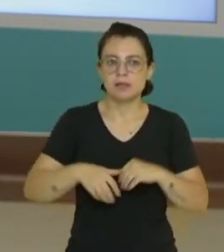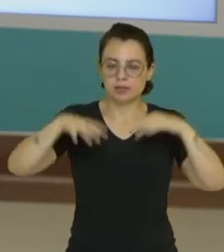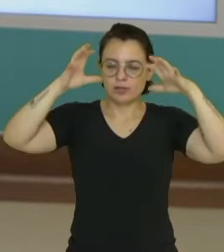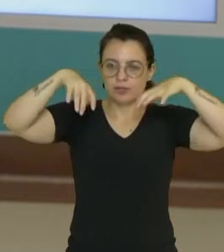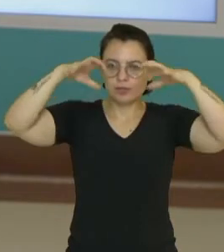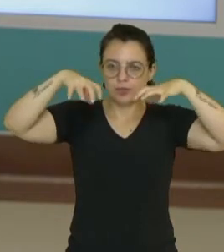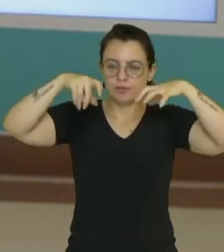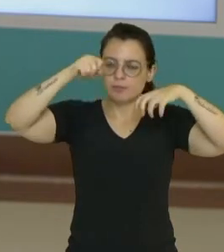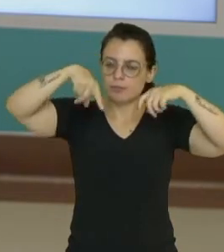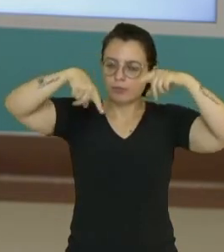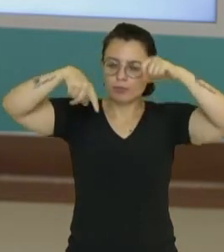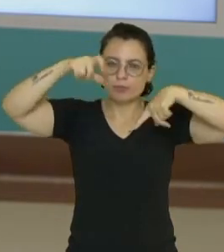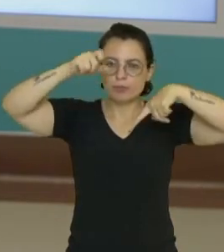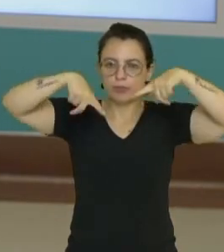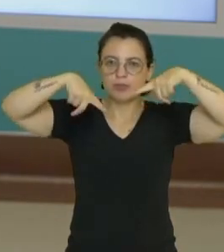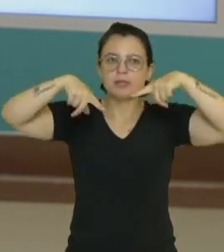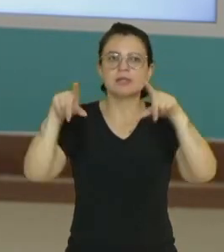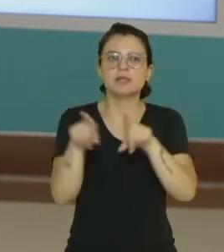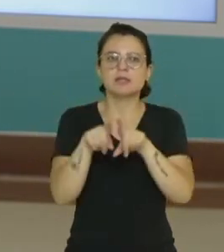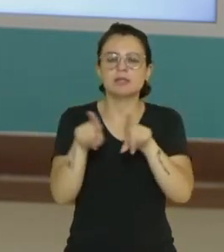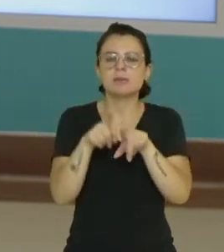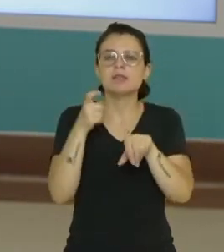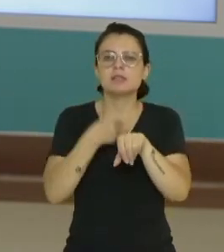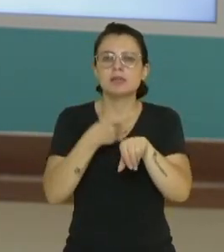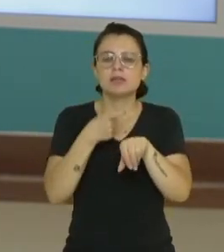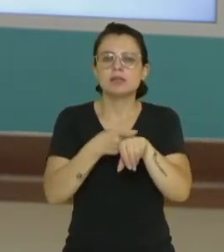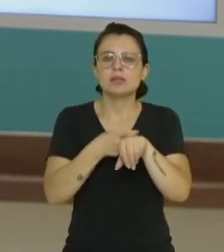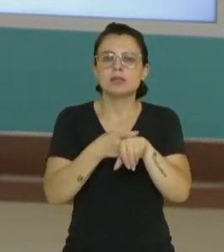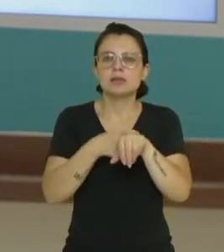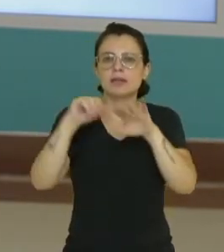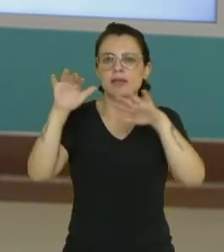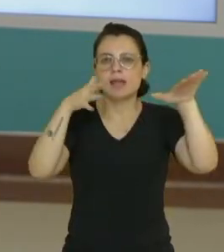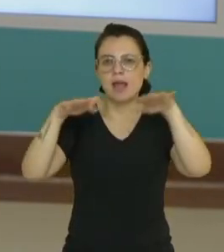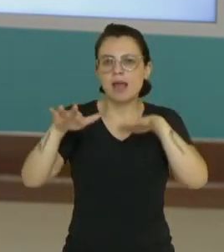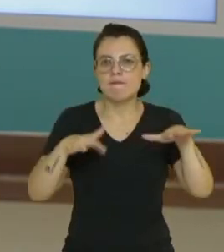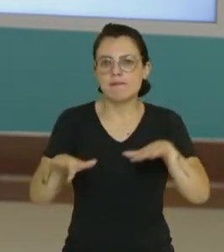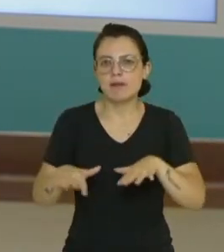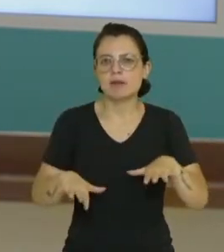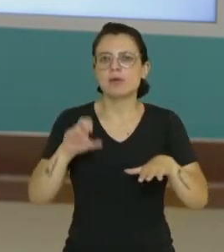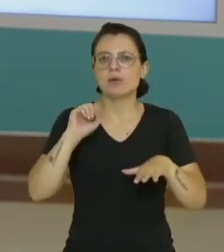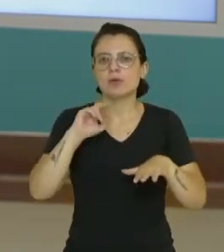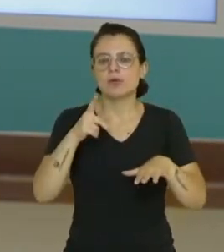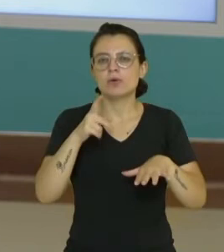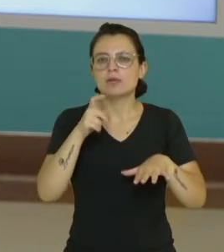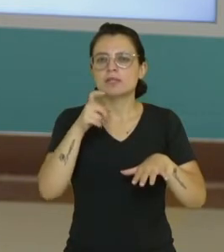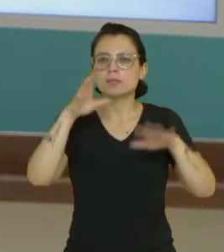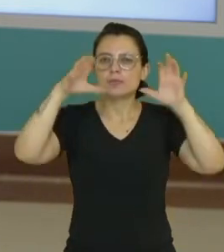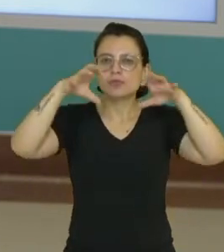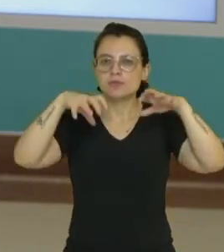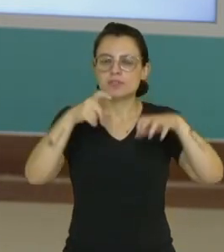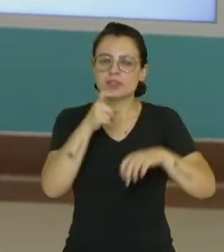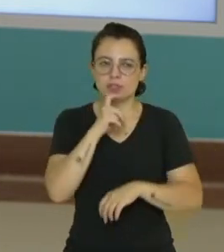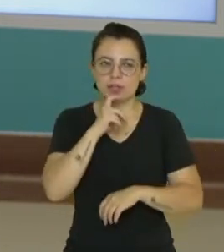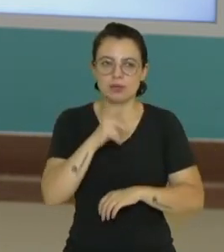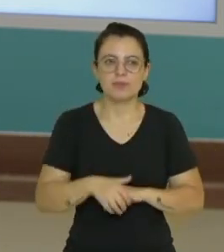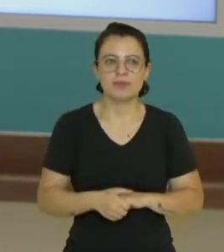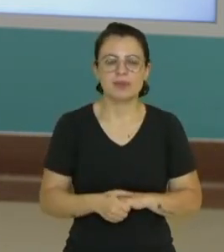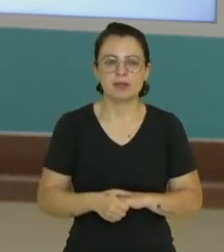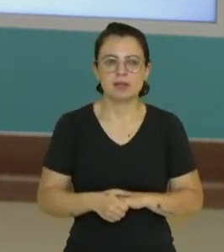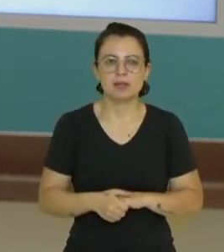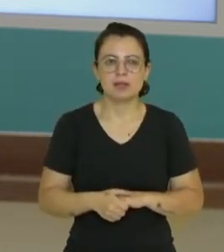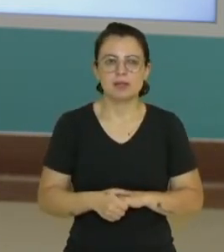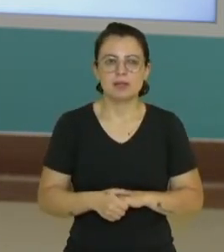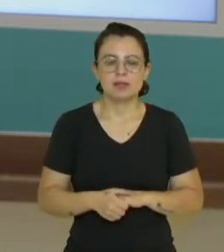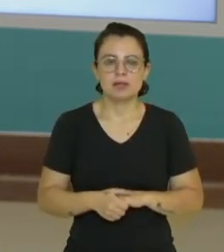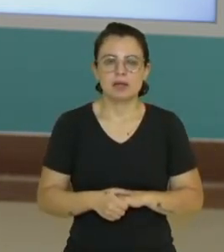então gotículas de água, e no caso do estado sólido, a neve, o gelo, o granizo. Além disso,